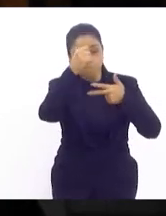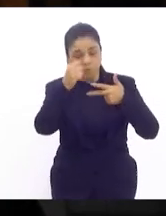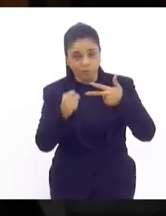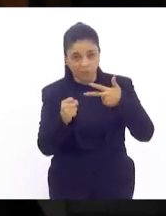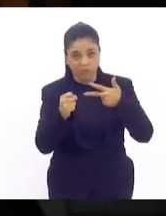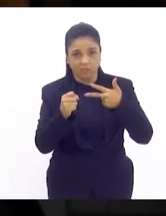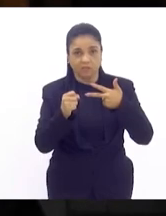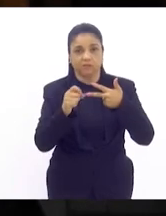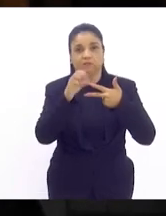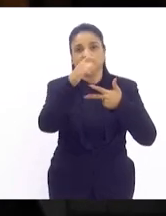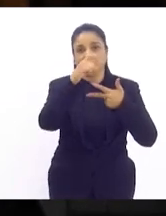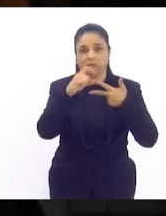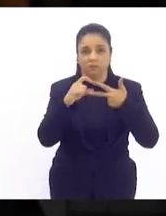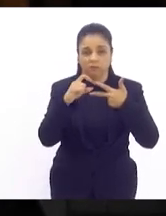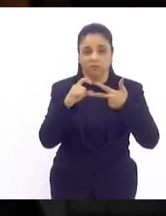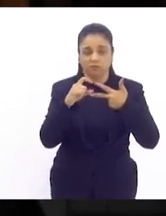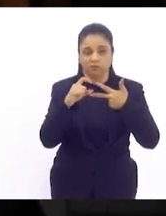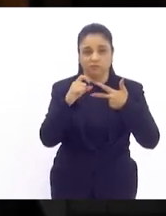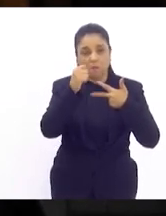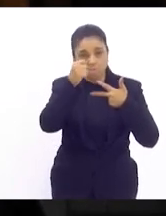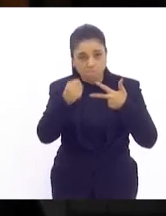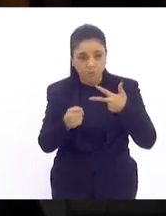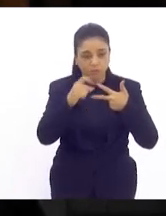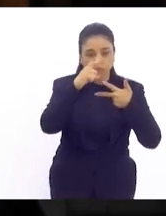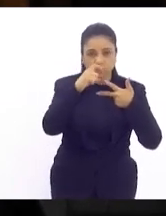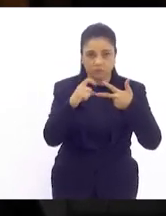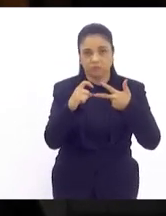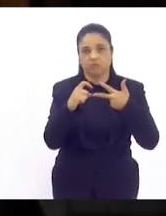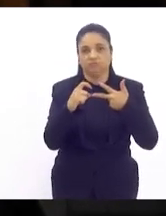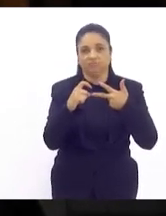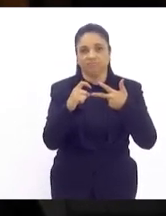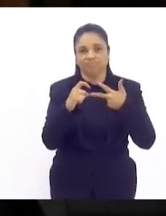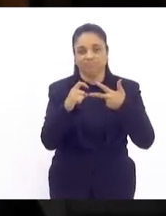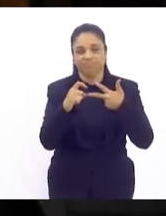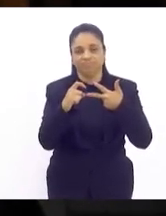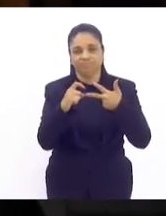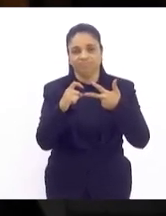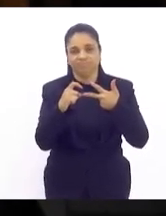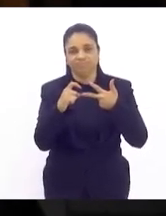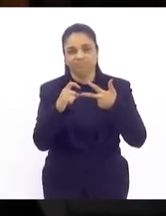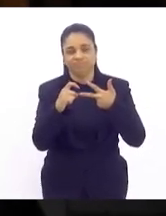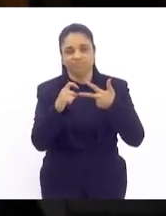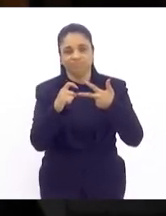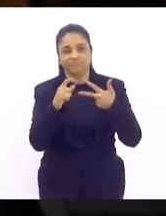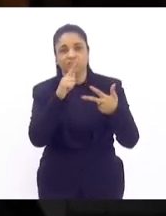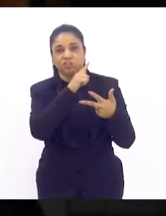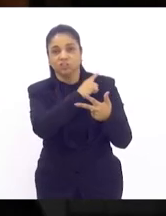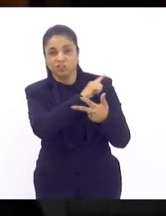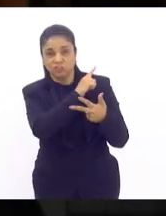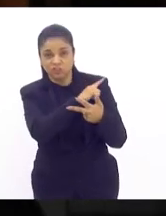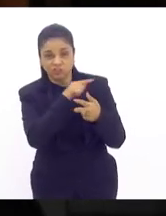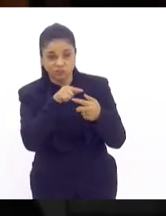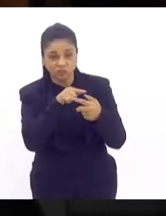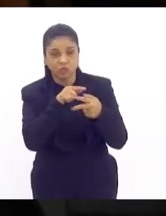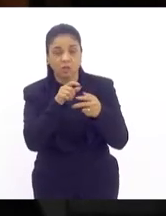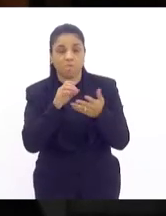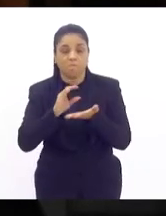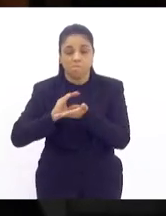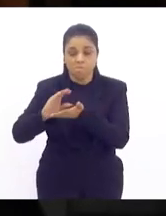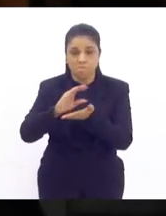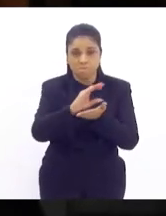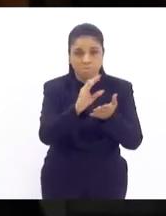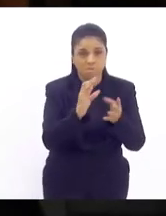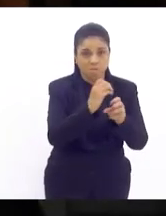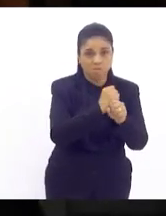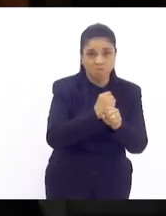que gerencia mais de 9 90% do orçamento público dito